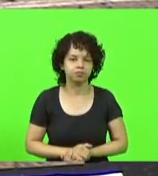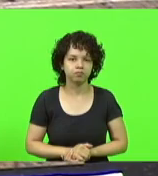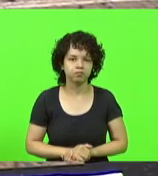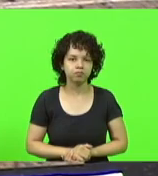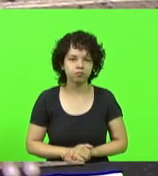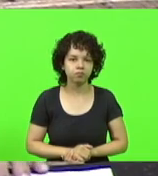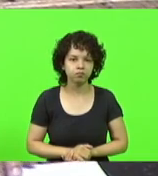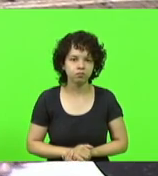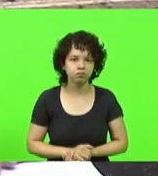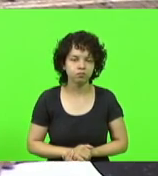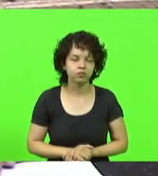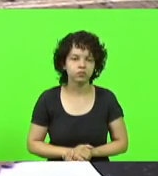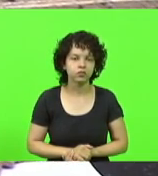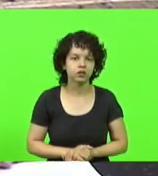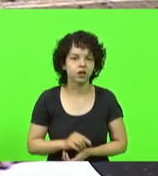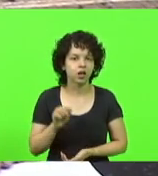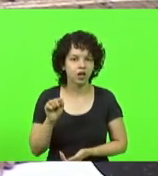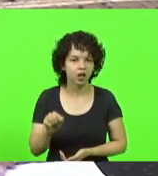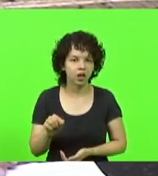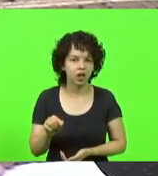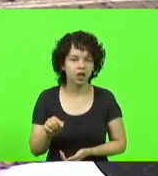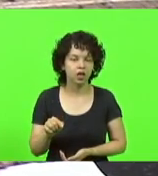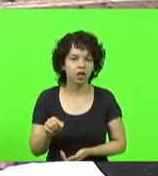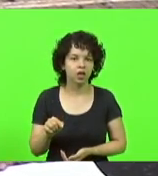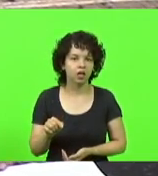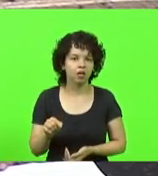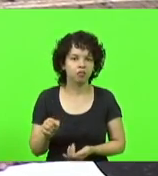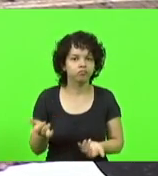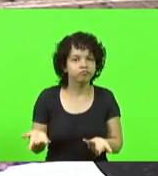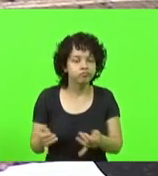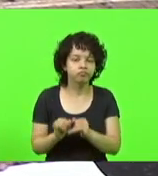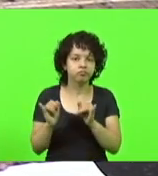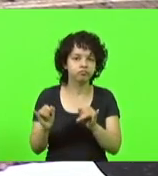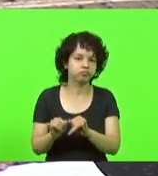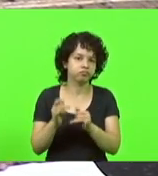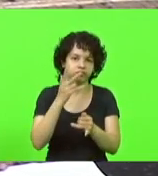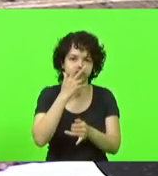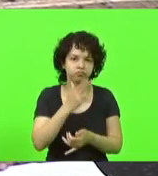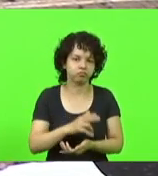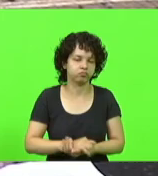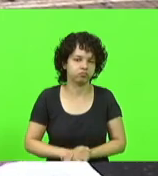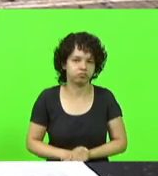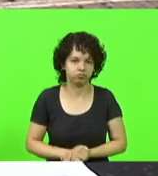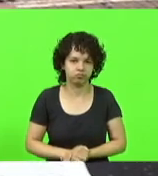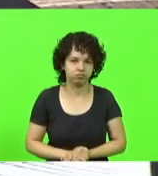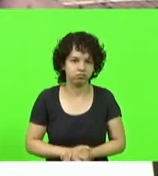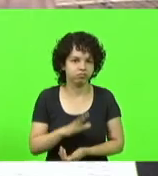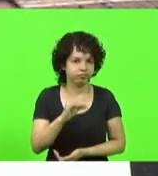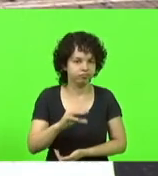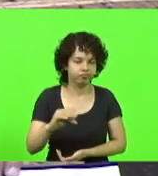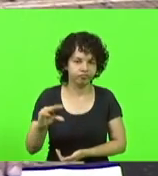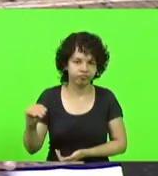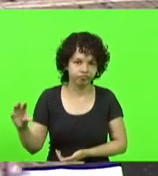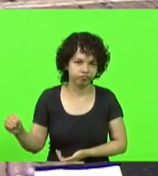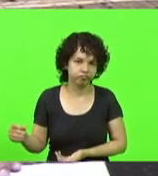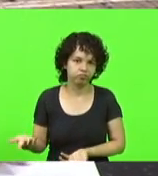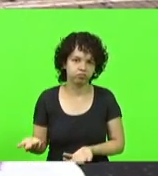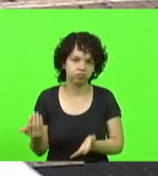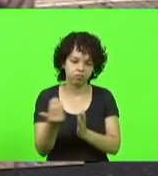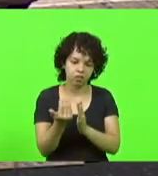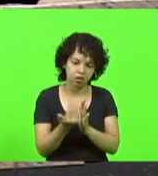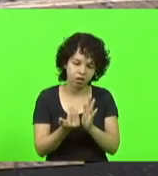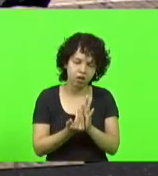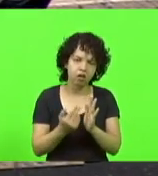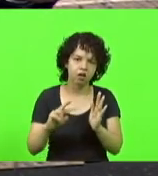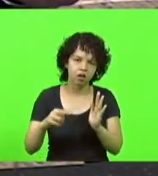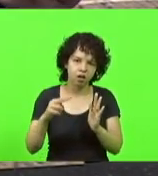E fazendo hora com a cara do militar estadual. Fazendo hora. Manda um plano de carreira para cá. gente está